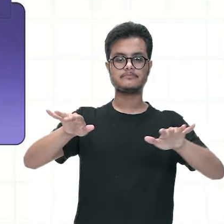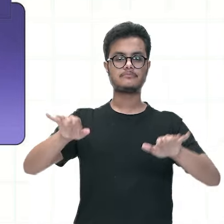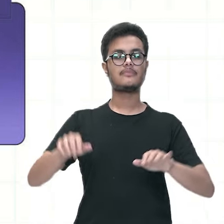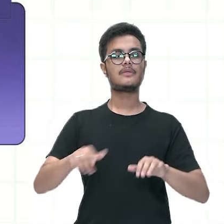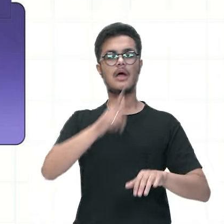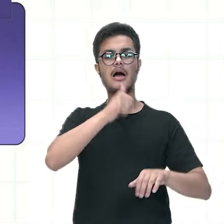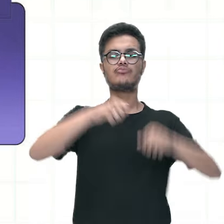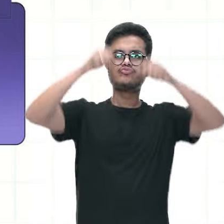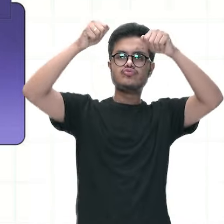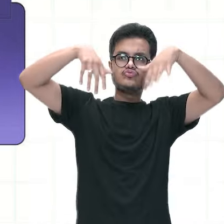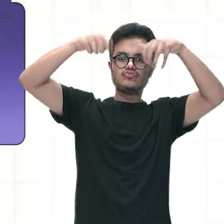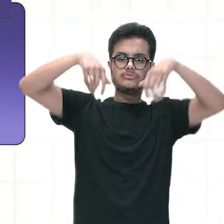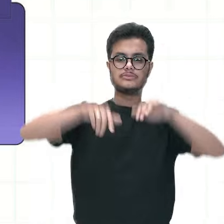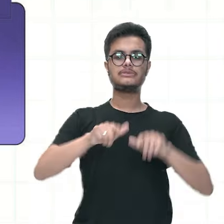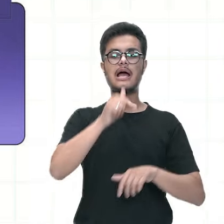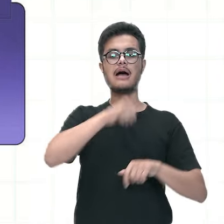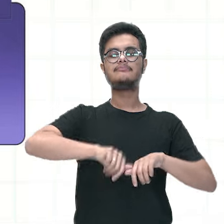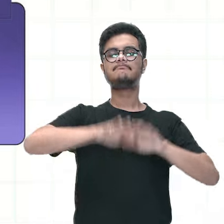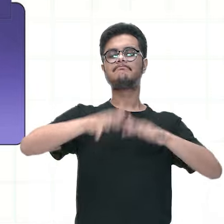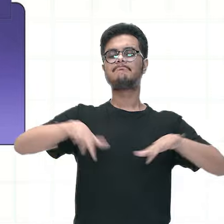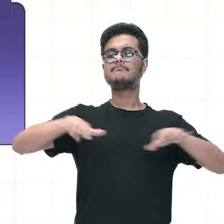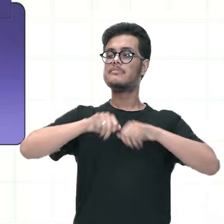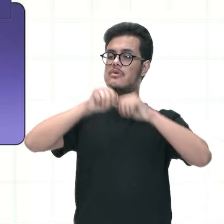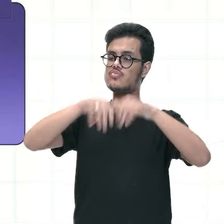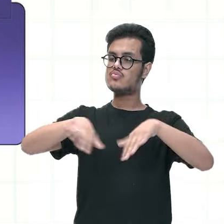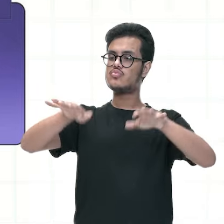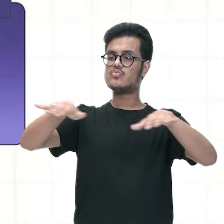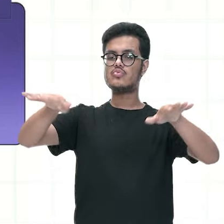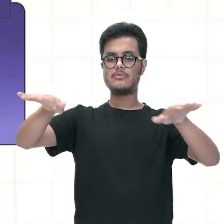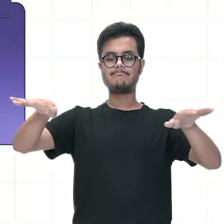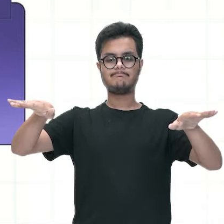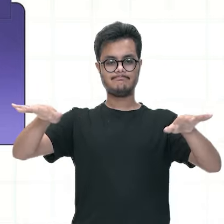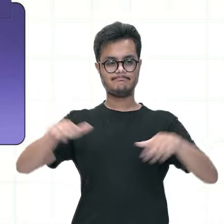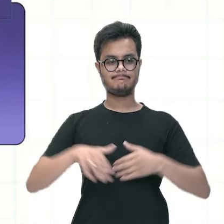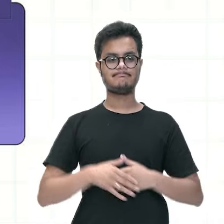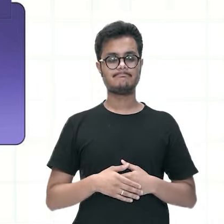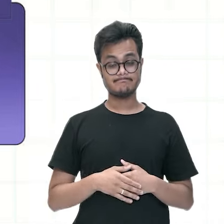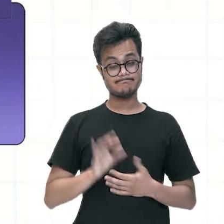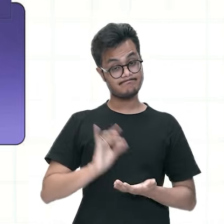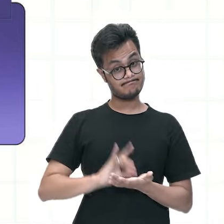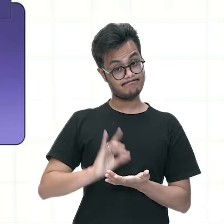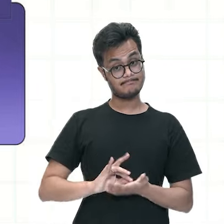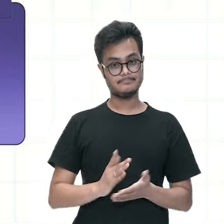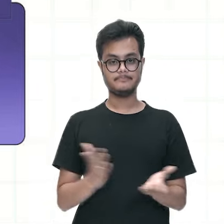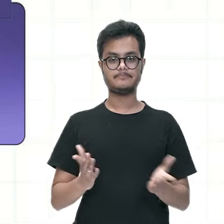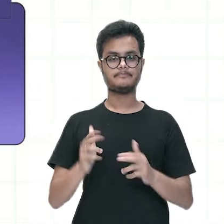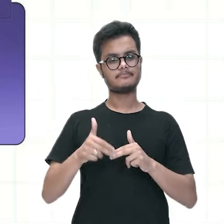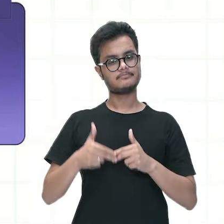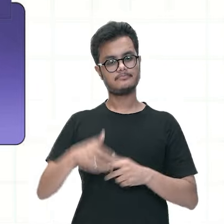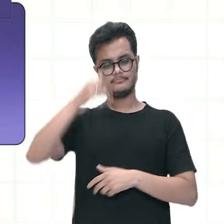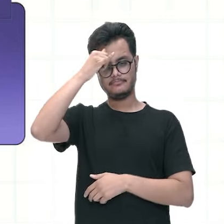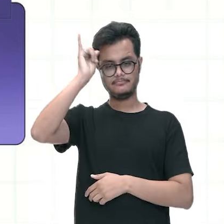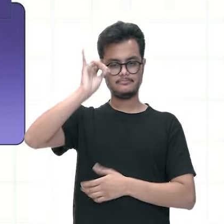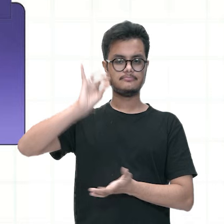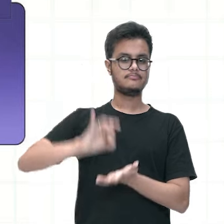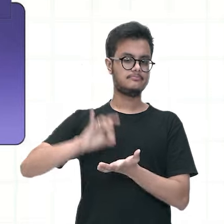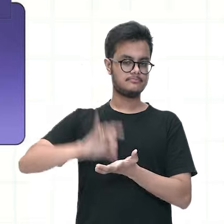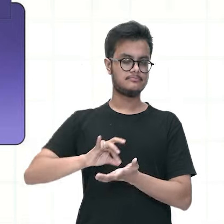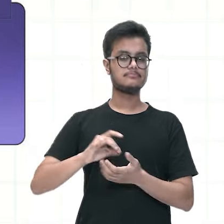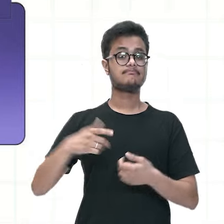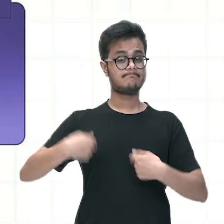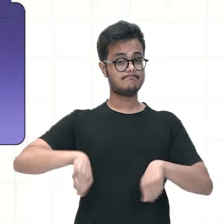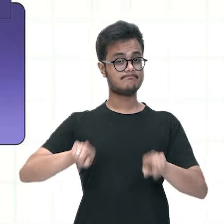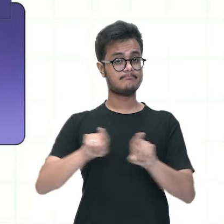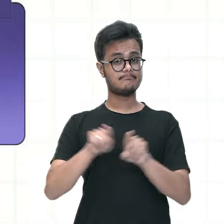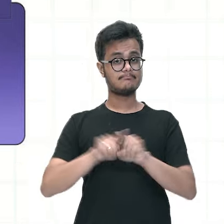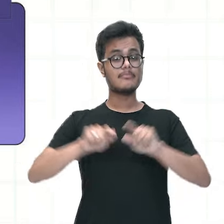chuva de repente essa água parada vai fazer esses mosquitos eclodirem por isso você precisa ter cuidado